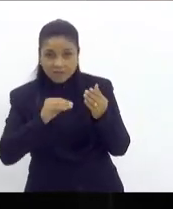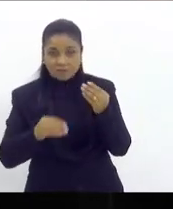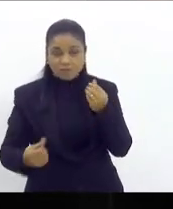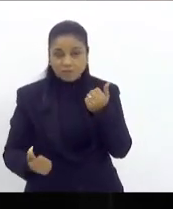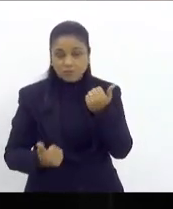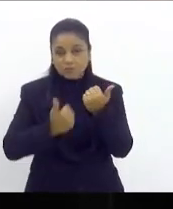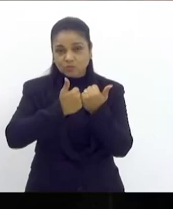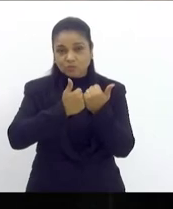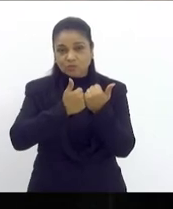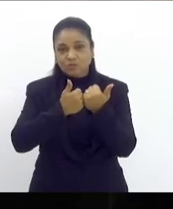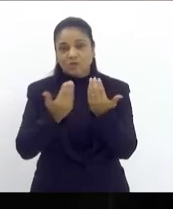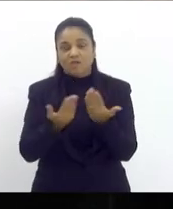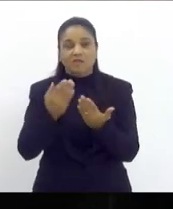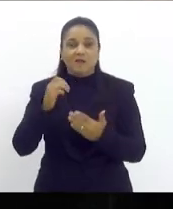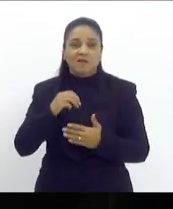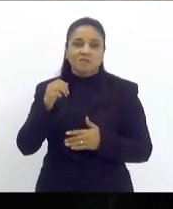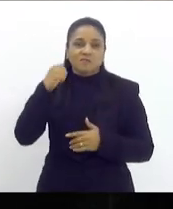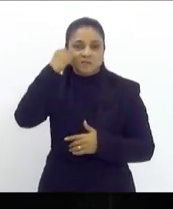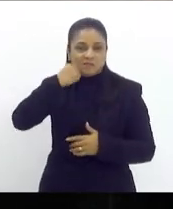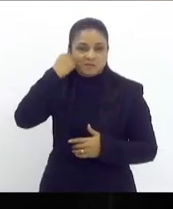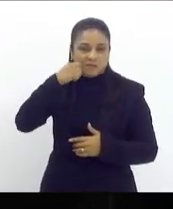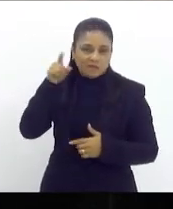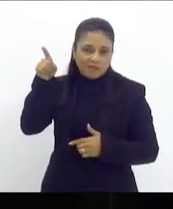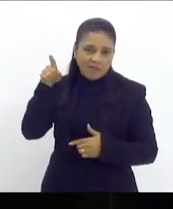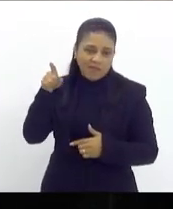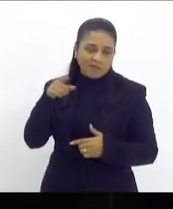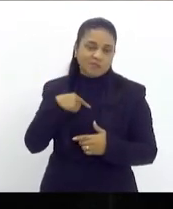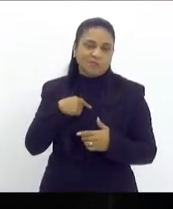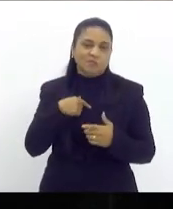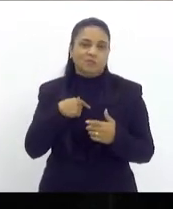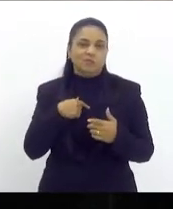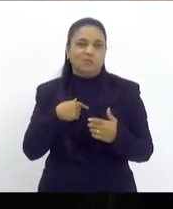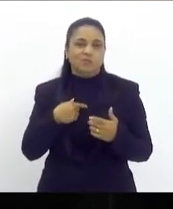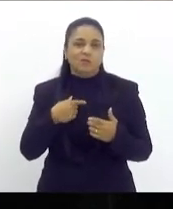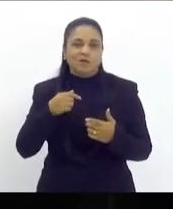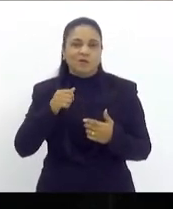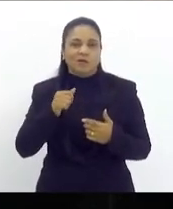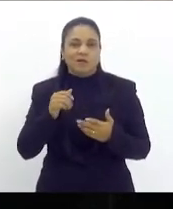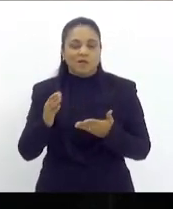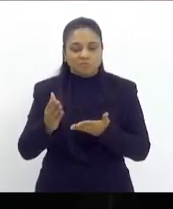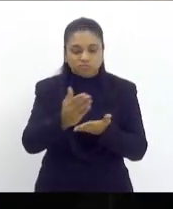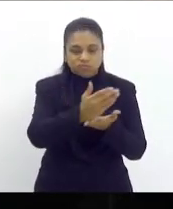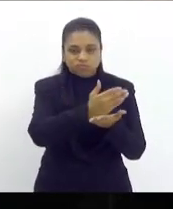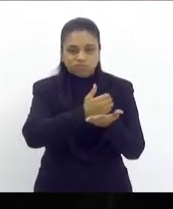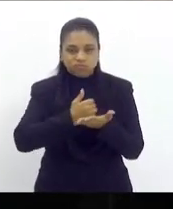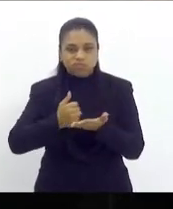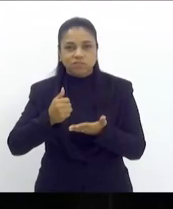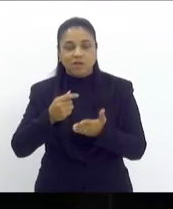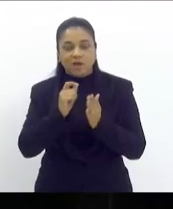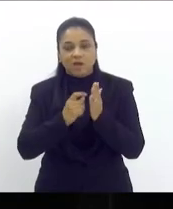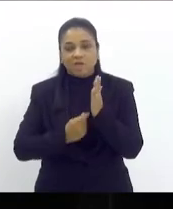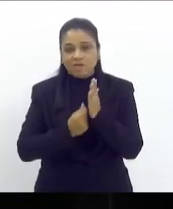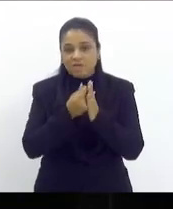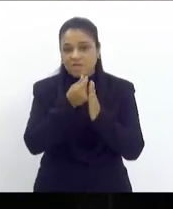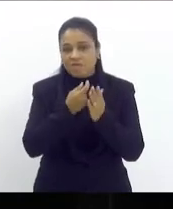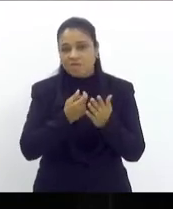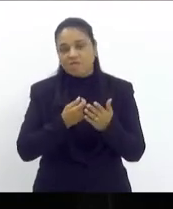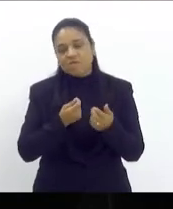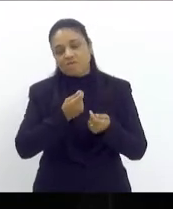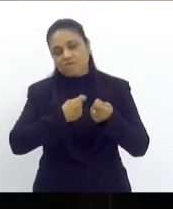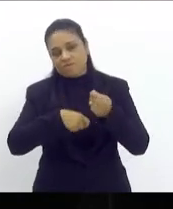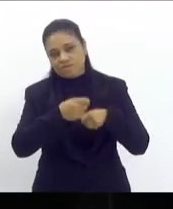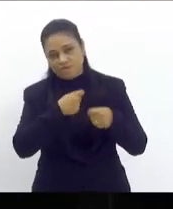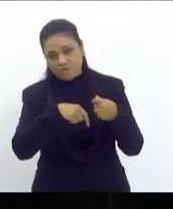que agora está no sedado do arcabouço fiscal lá da união eles têm lá artigos claros